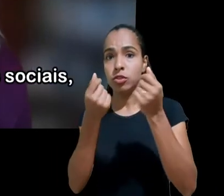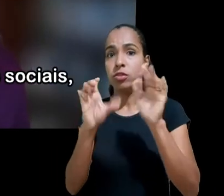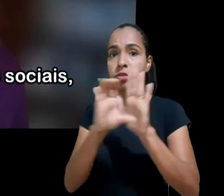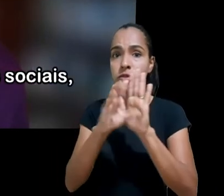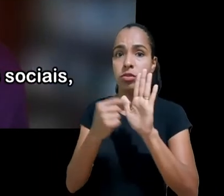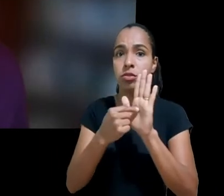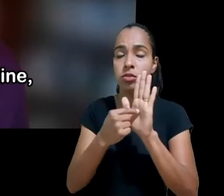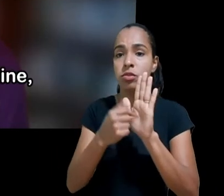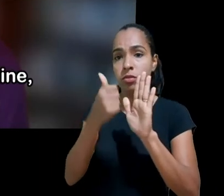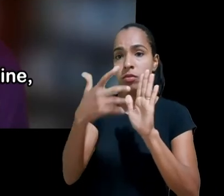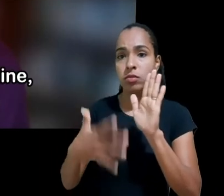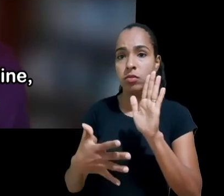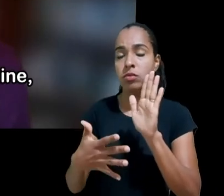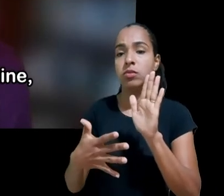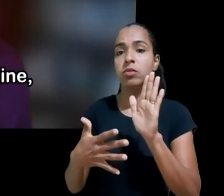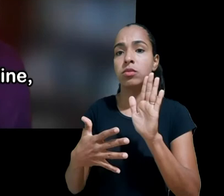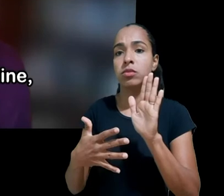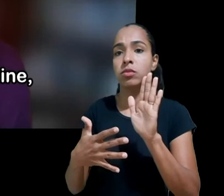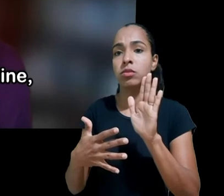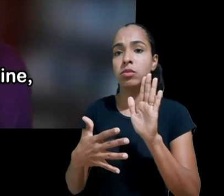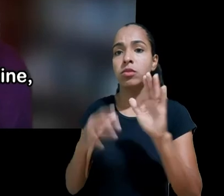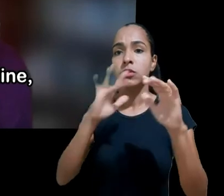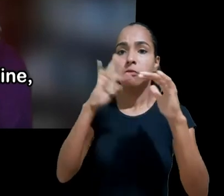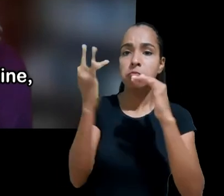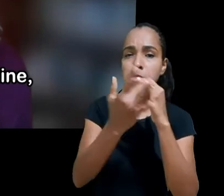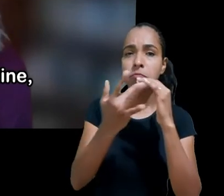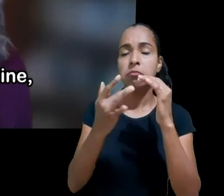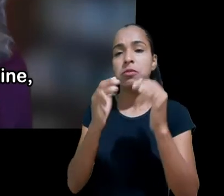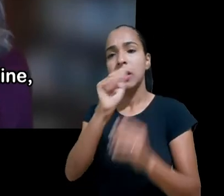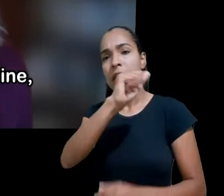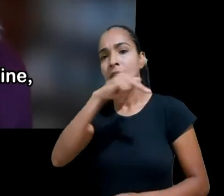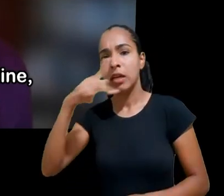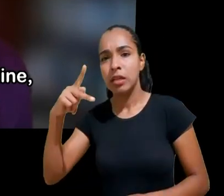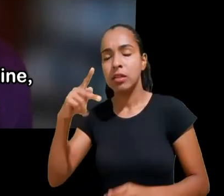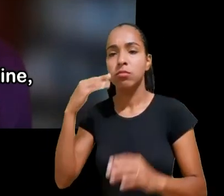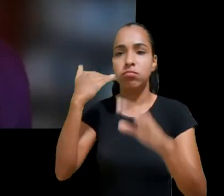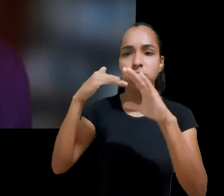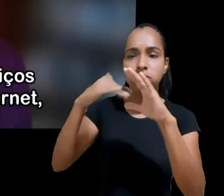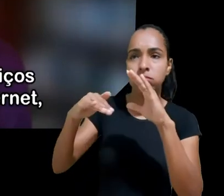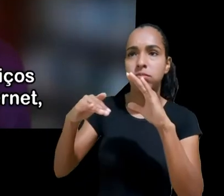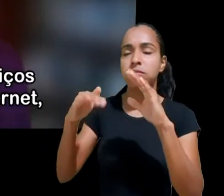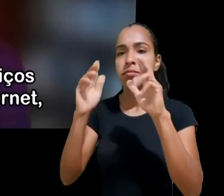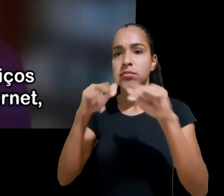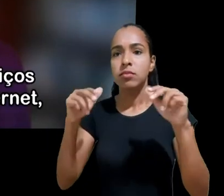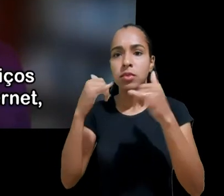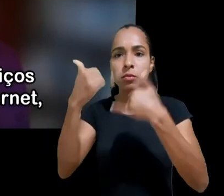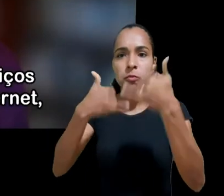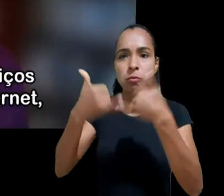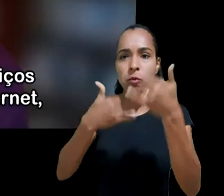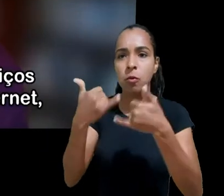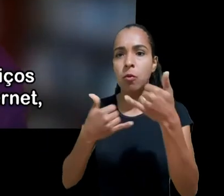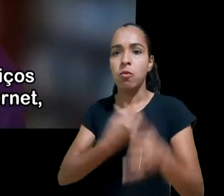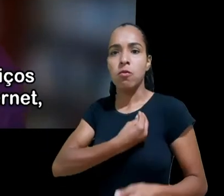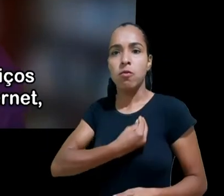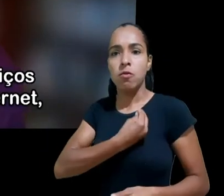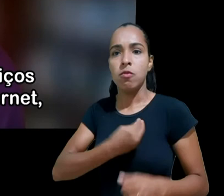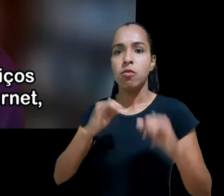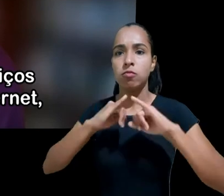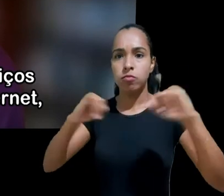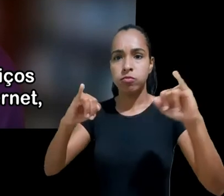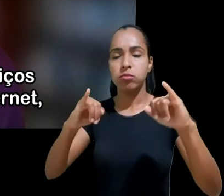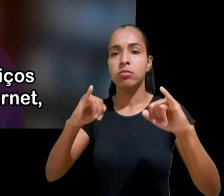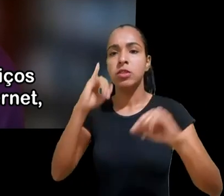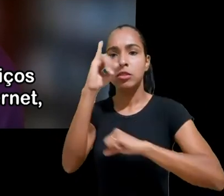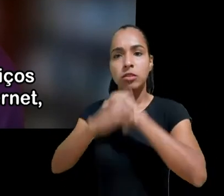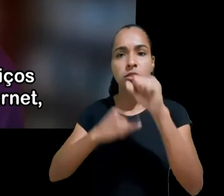sociais mensagens instantâneas serviços de streaming jogos online notícias sites educacionais e qualquer site que ofereça